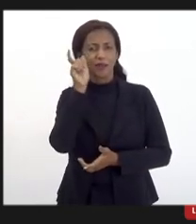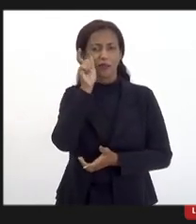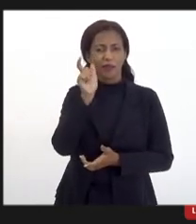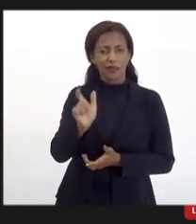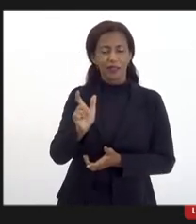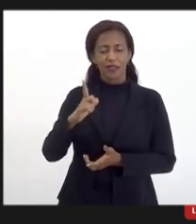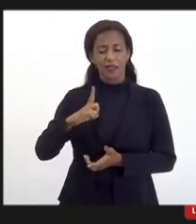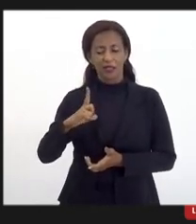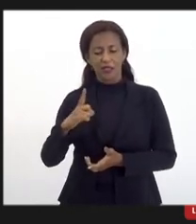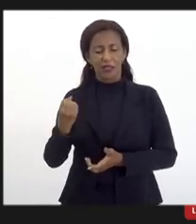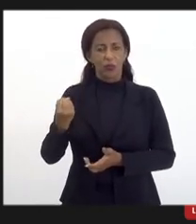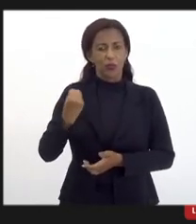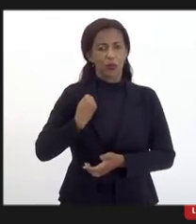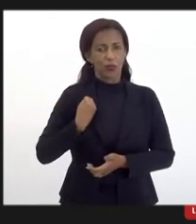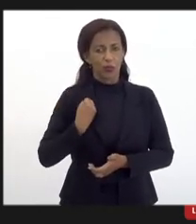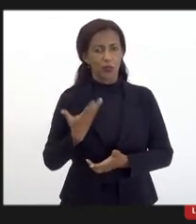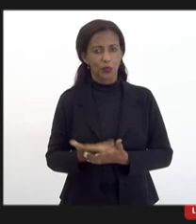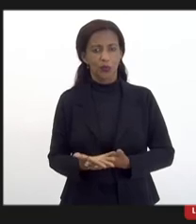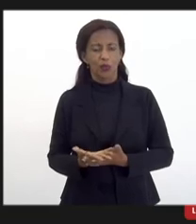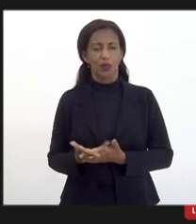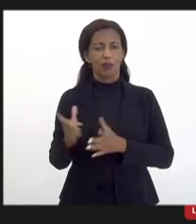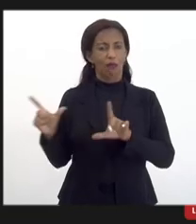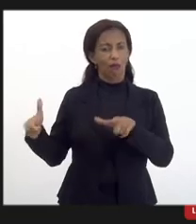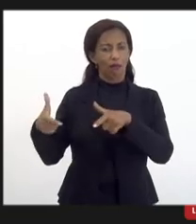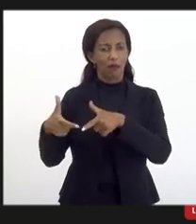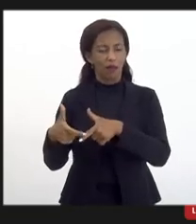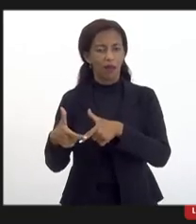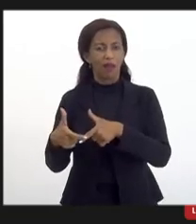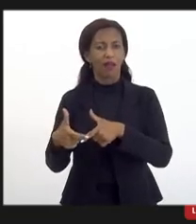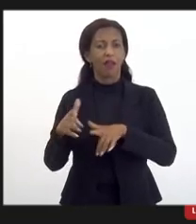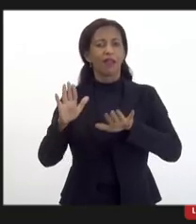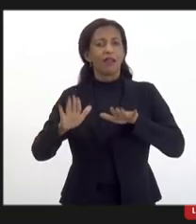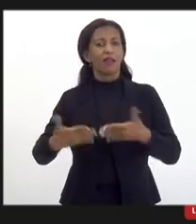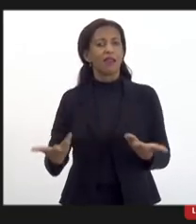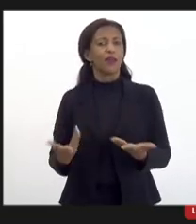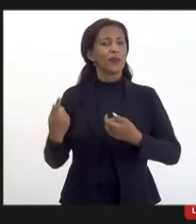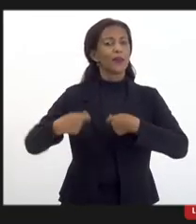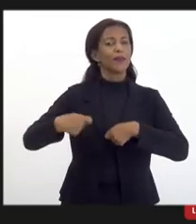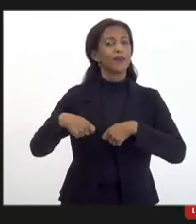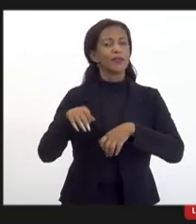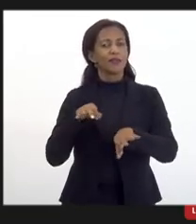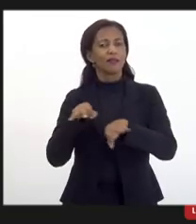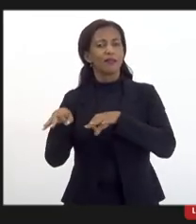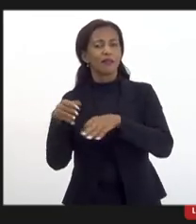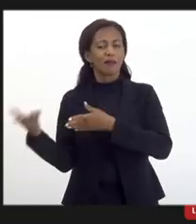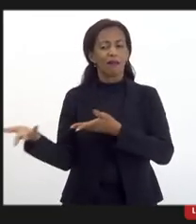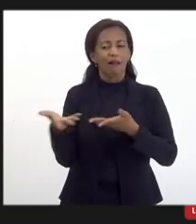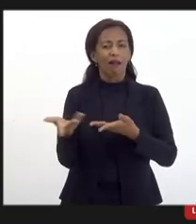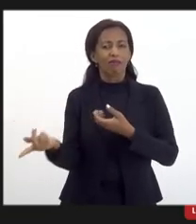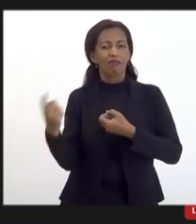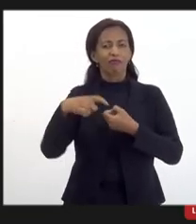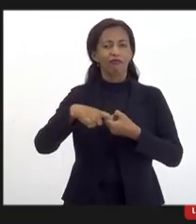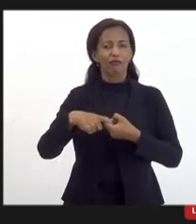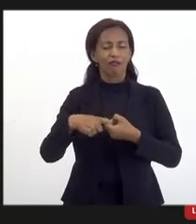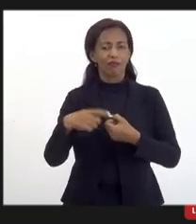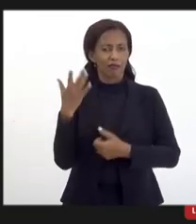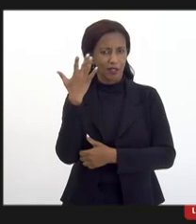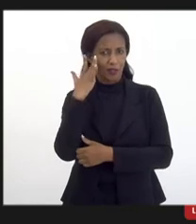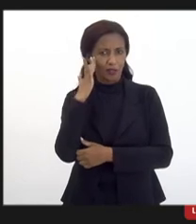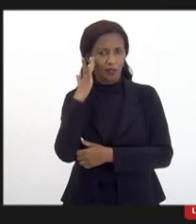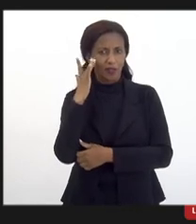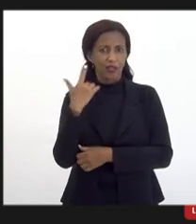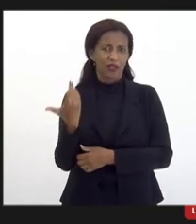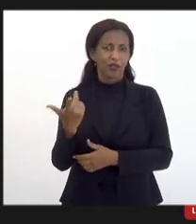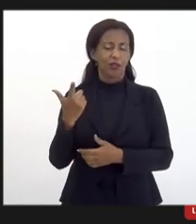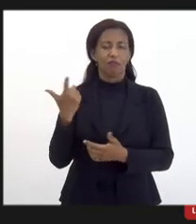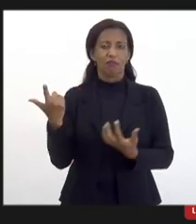um número ter uma uma massa crítica em relação a isso e o que precisa fazer para trazê-los de volta eu acho que e